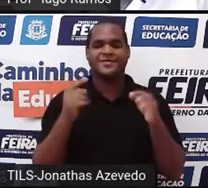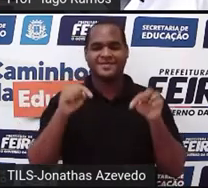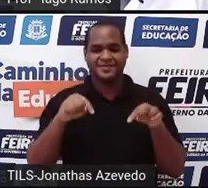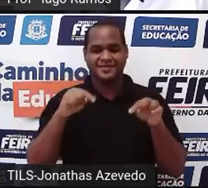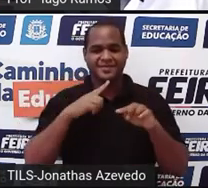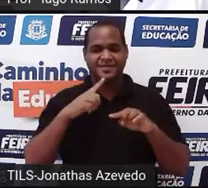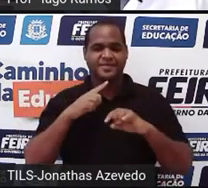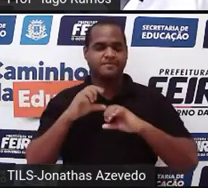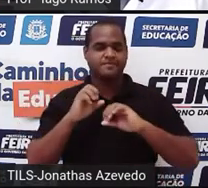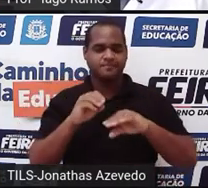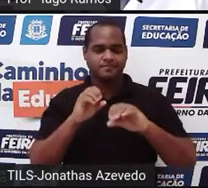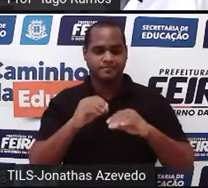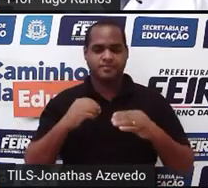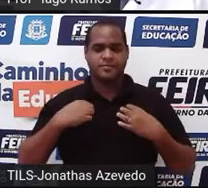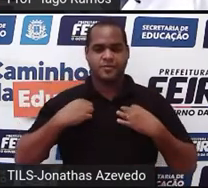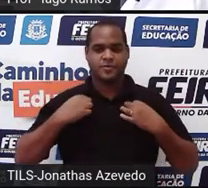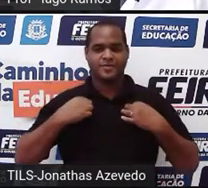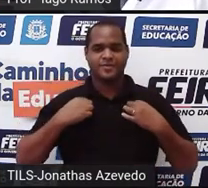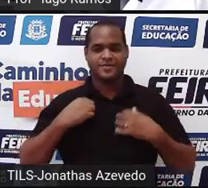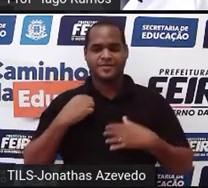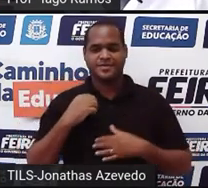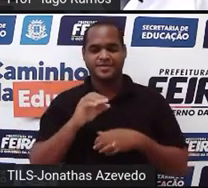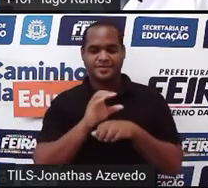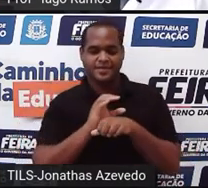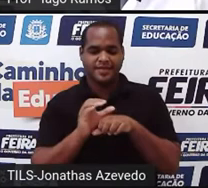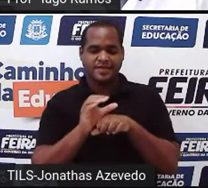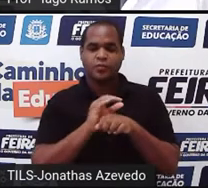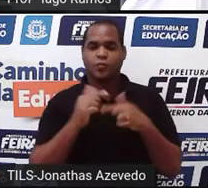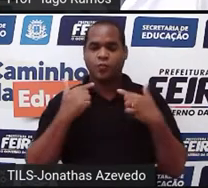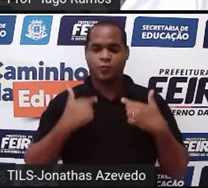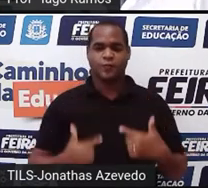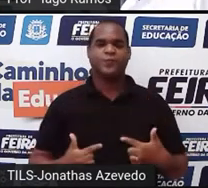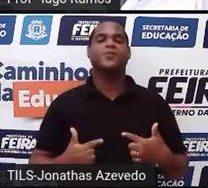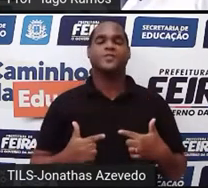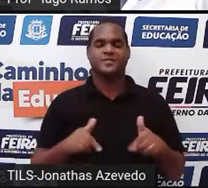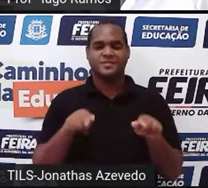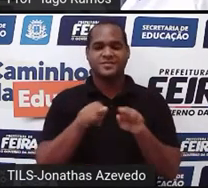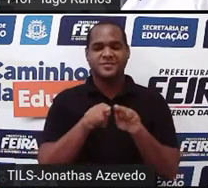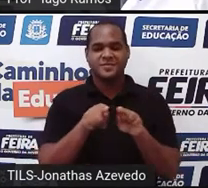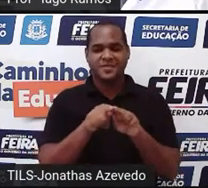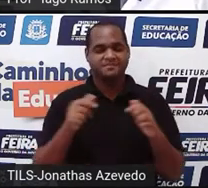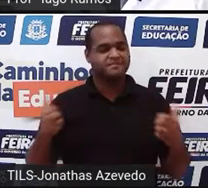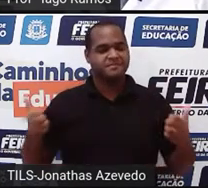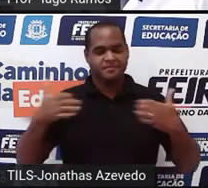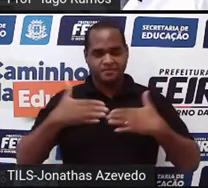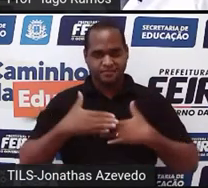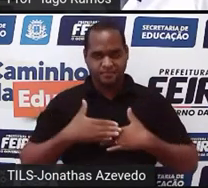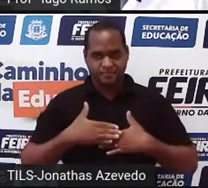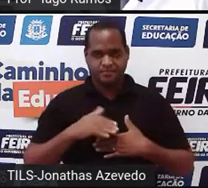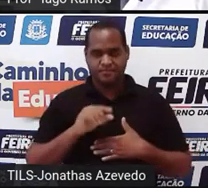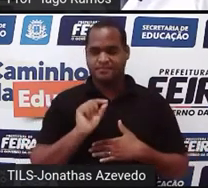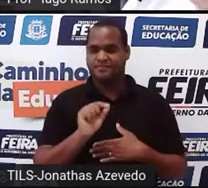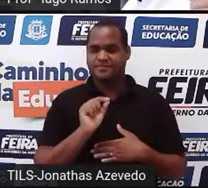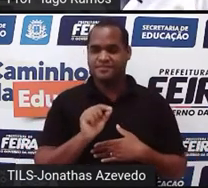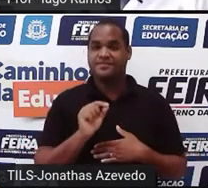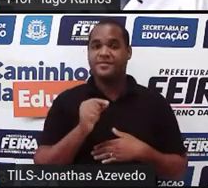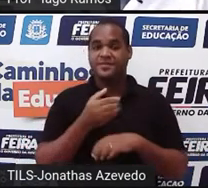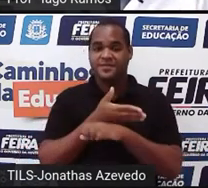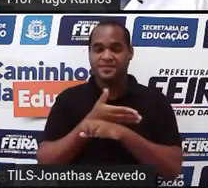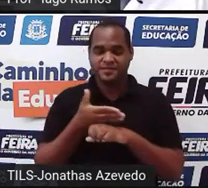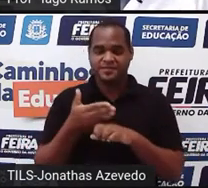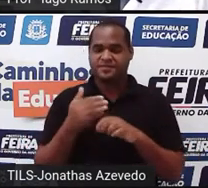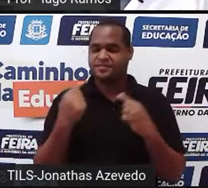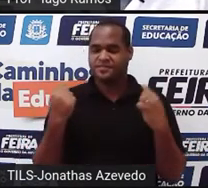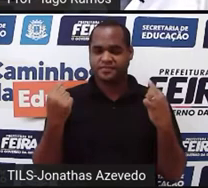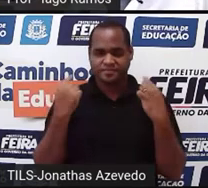da aula estou com uma camisa cinza, sem estampas, visto por cima um jaleco branco e aqui atrás de mim,